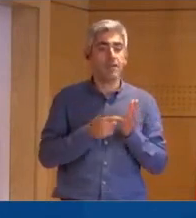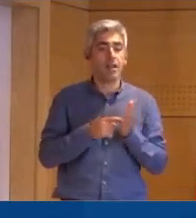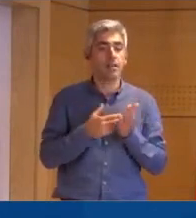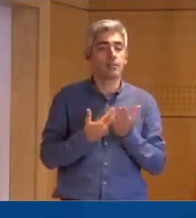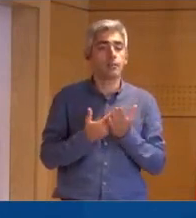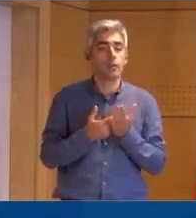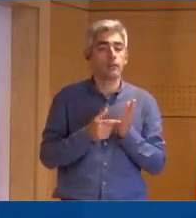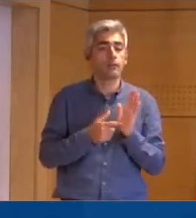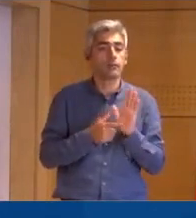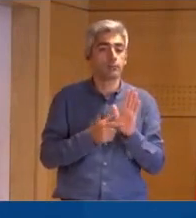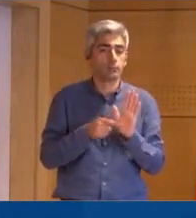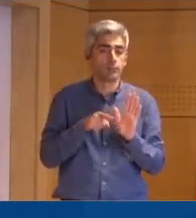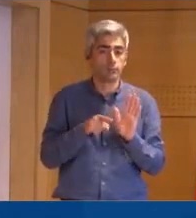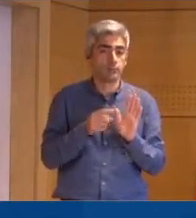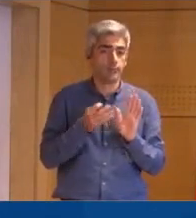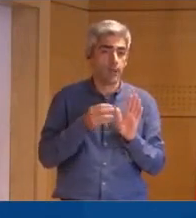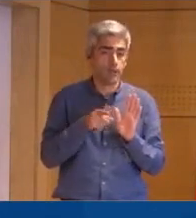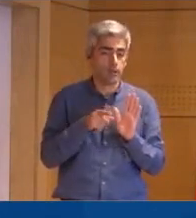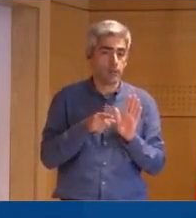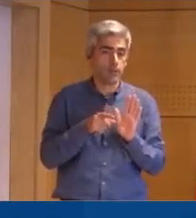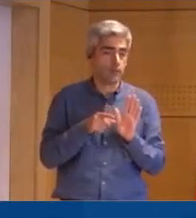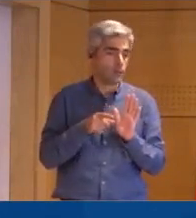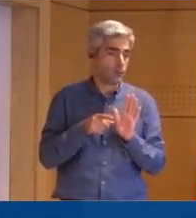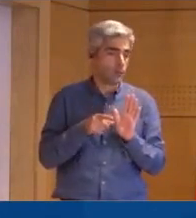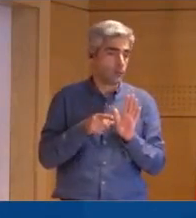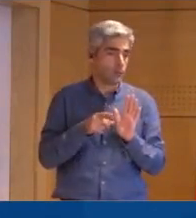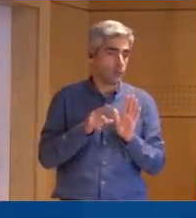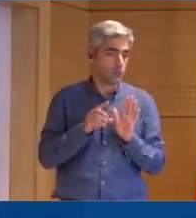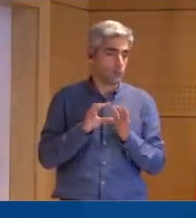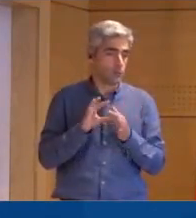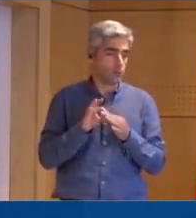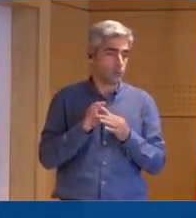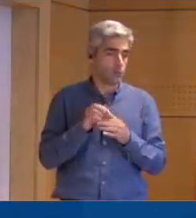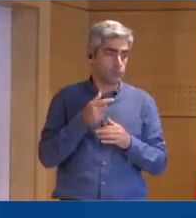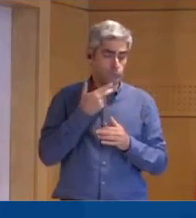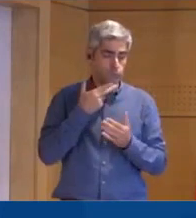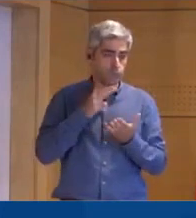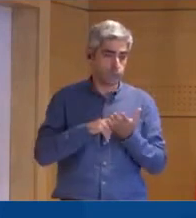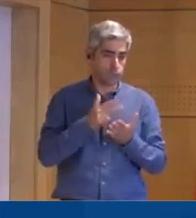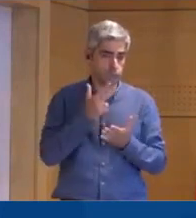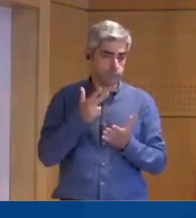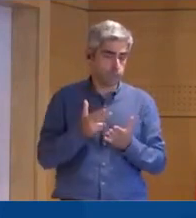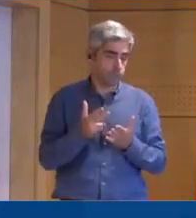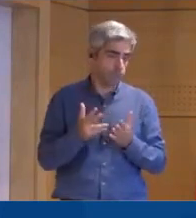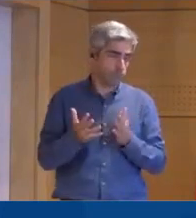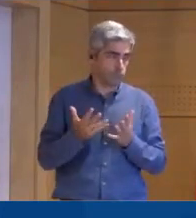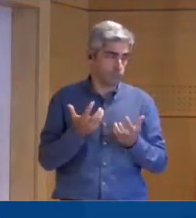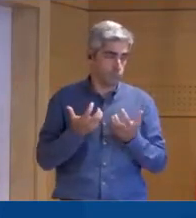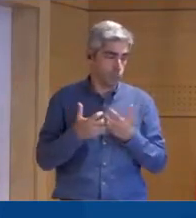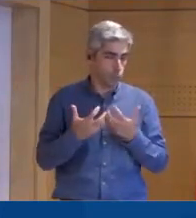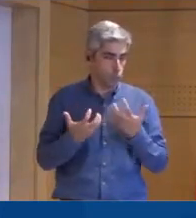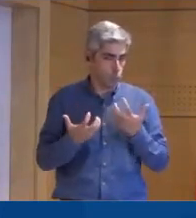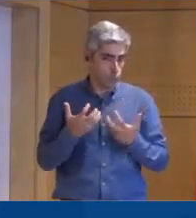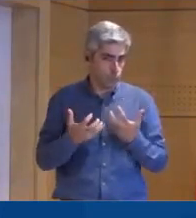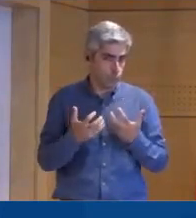de evidência de que esse facto seja inteiramente verdadeiro. E, portanto,